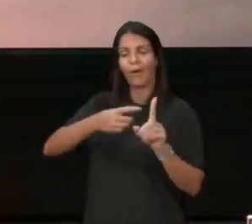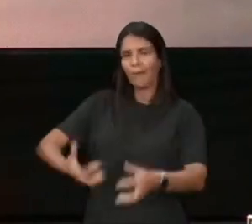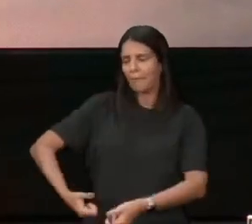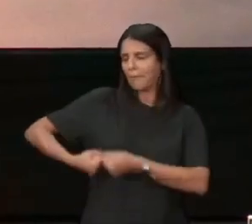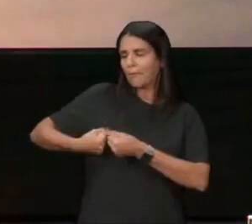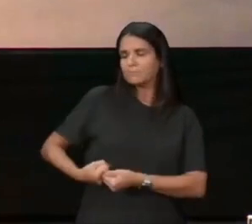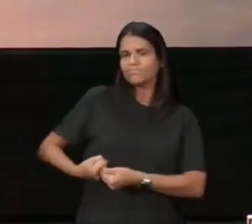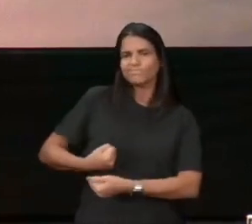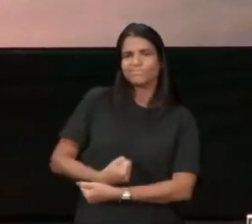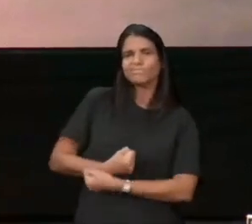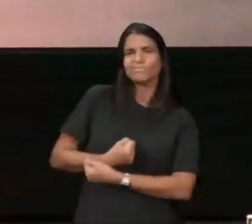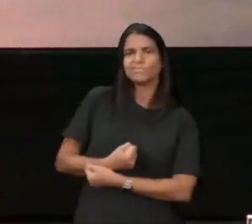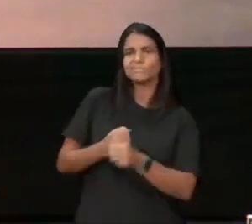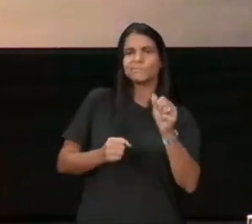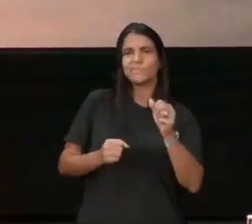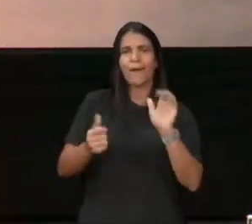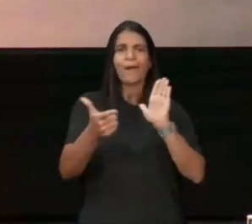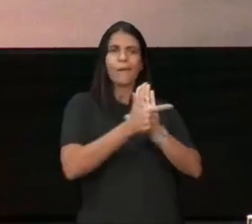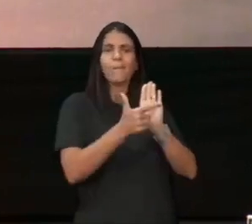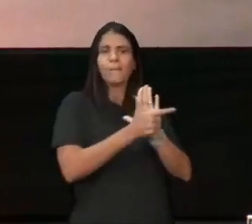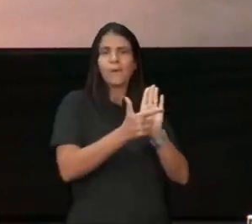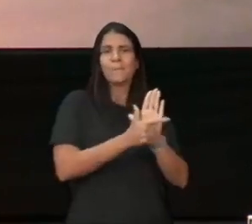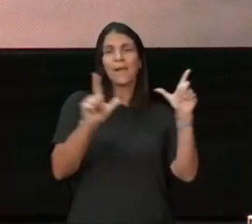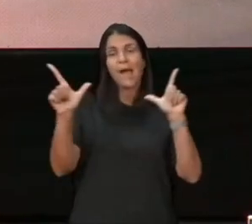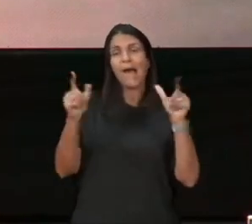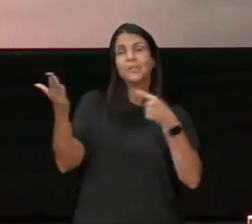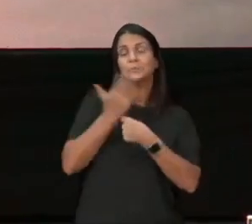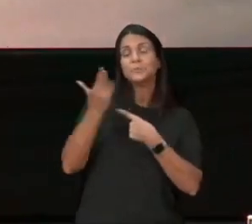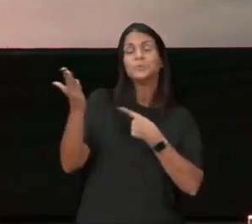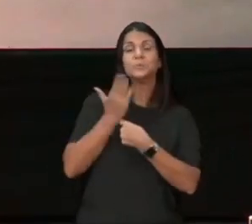colo, com um cartazinho no sinal, me ajuda aí,